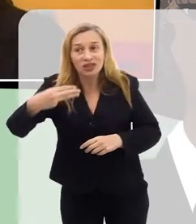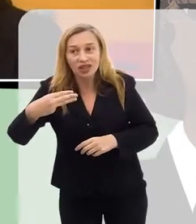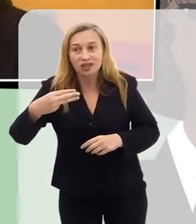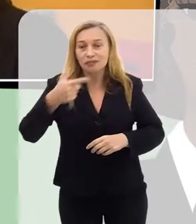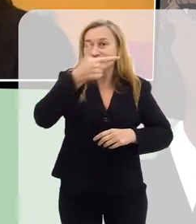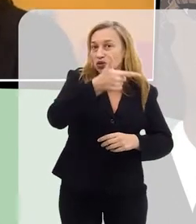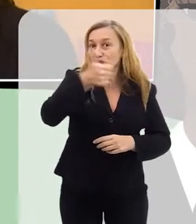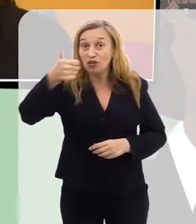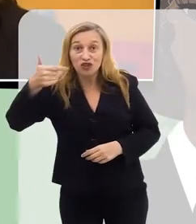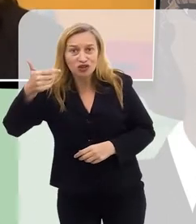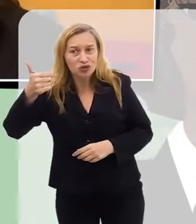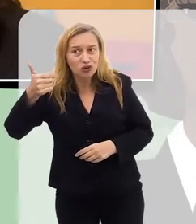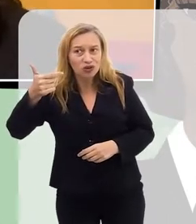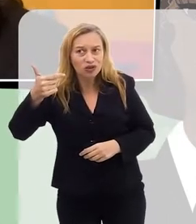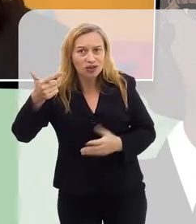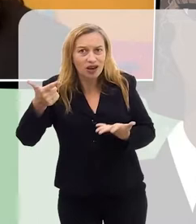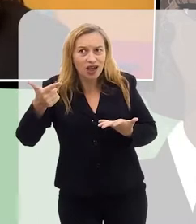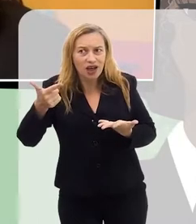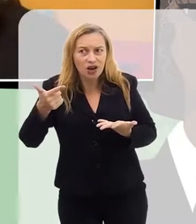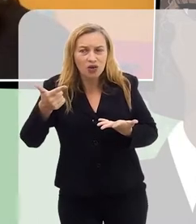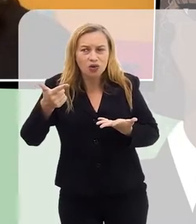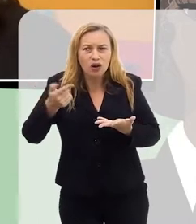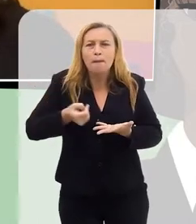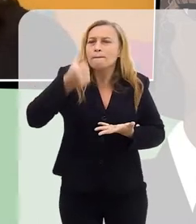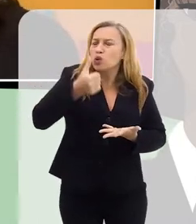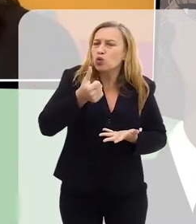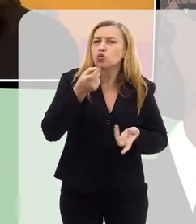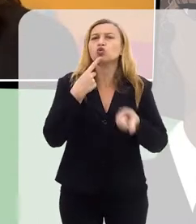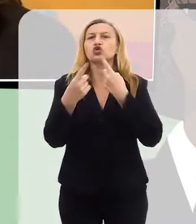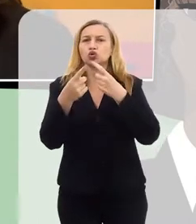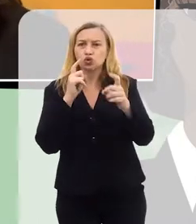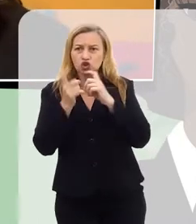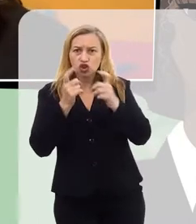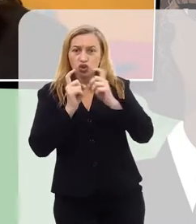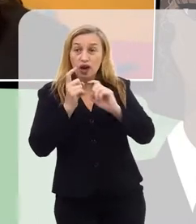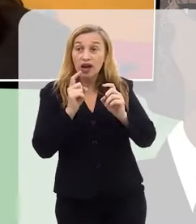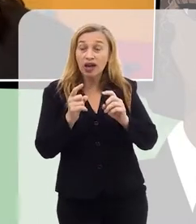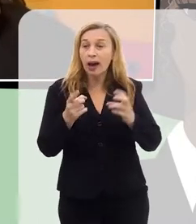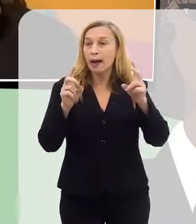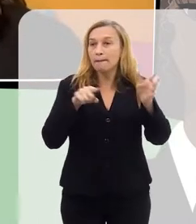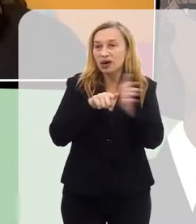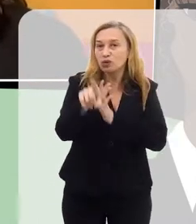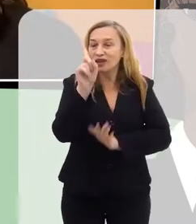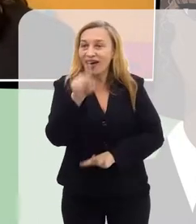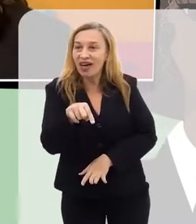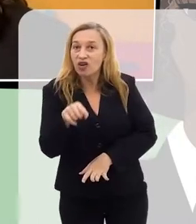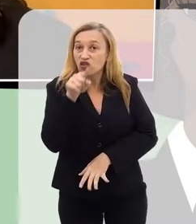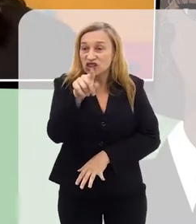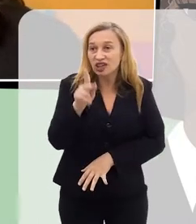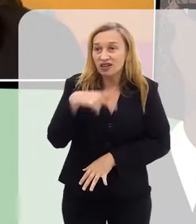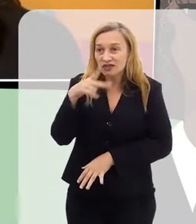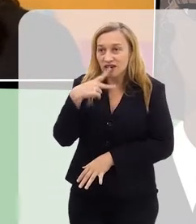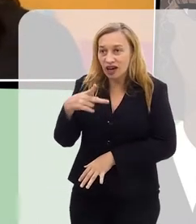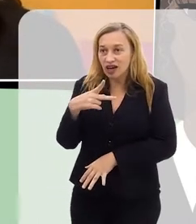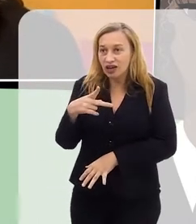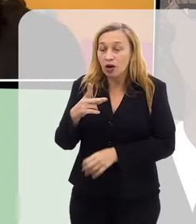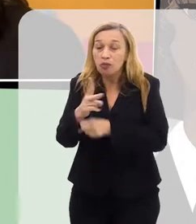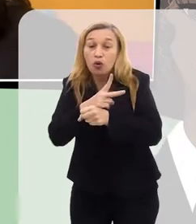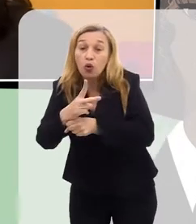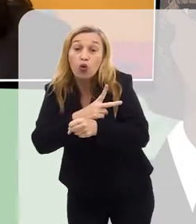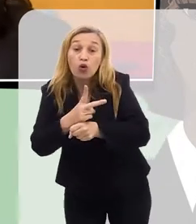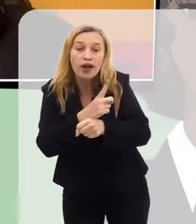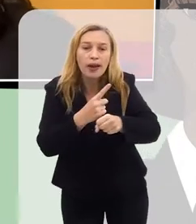2022. É um assunto que ainda é pouco discutido. E a minha pergunta é, quando você fala, busquei